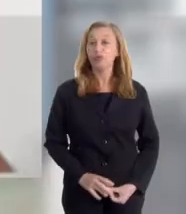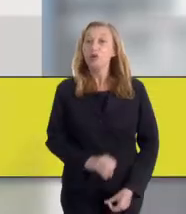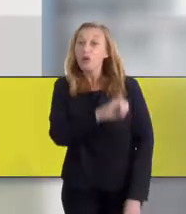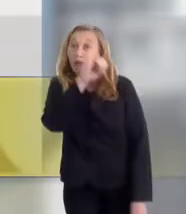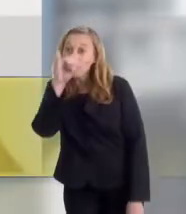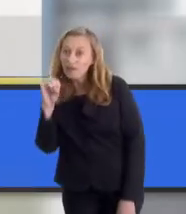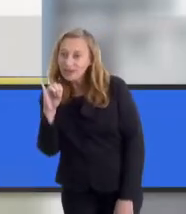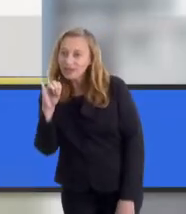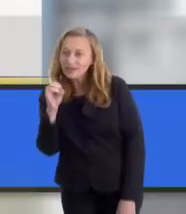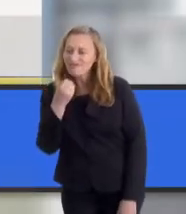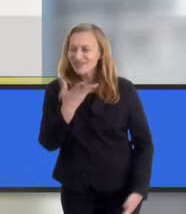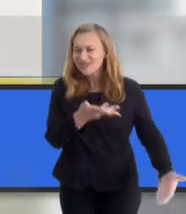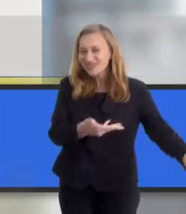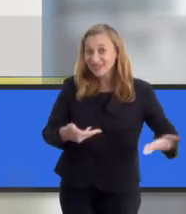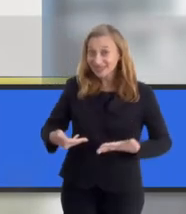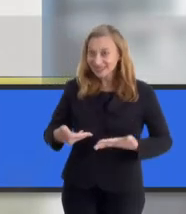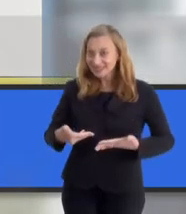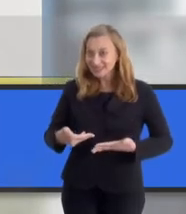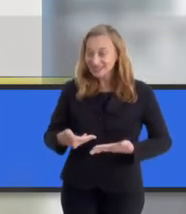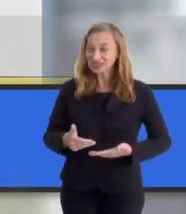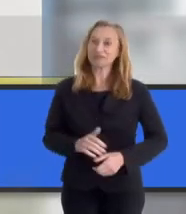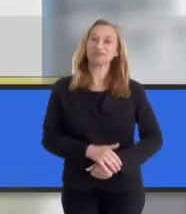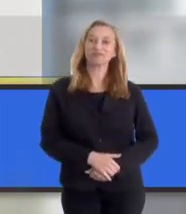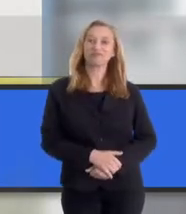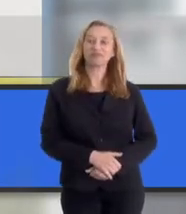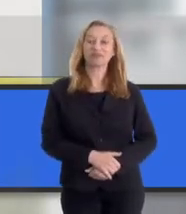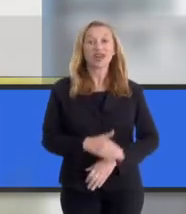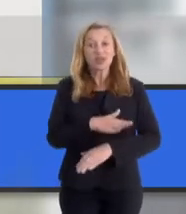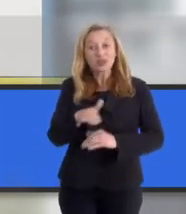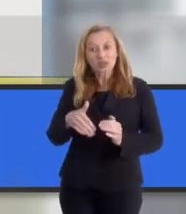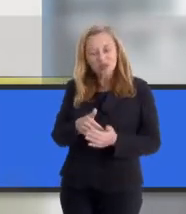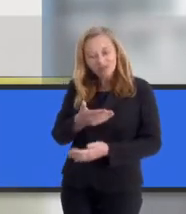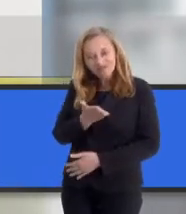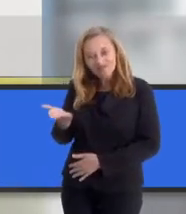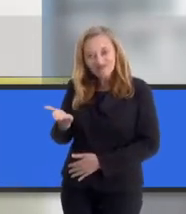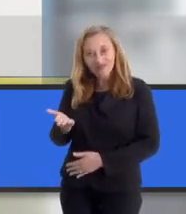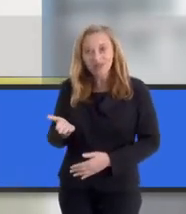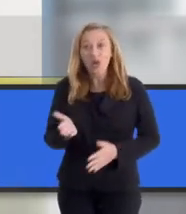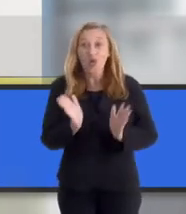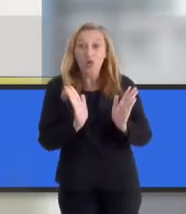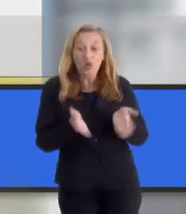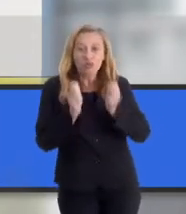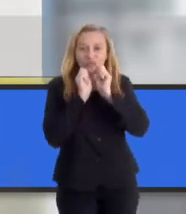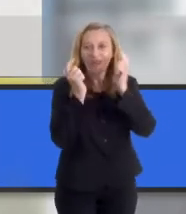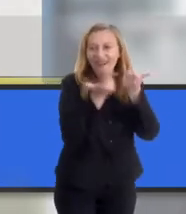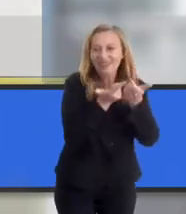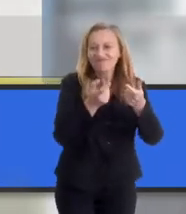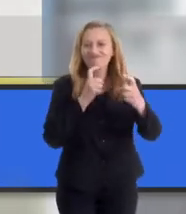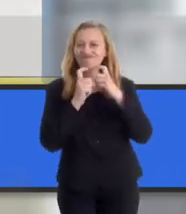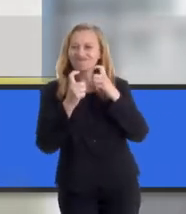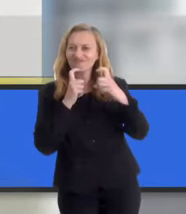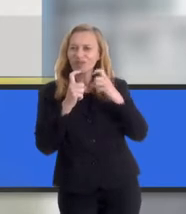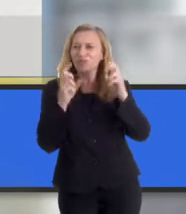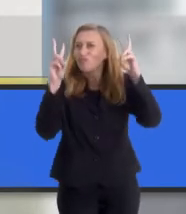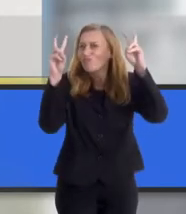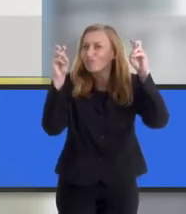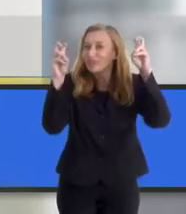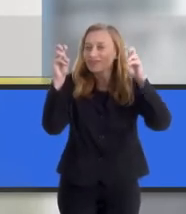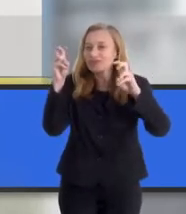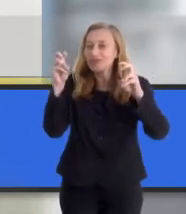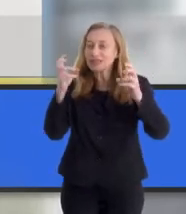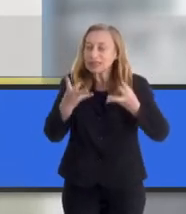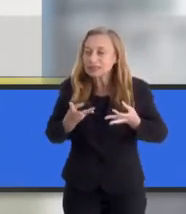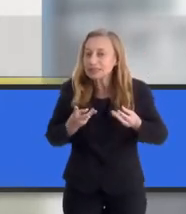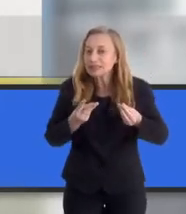Olá pessoal, sejam bem-vindos, sejam bem-vindas. No Alerj Debate de hoje a gente vai conversar sobre um tema